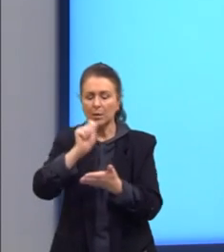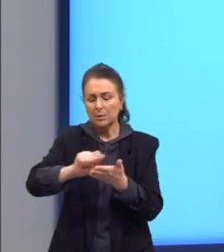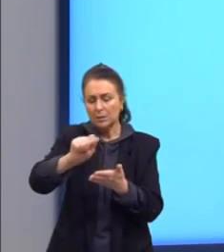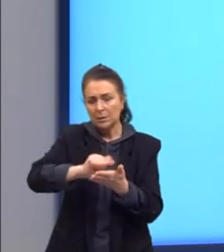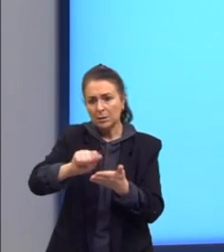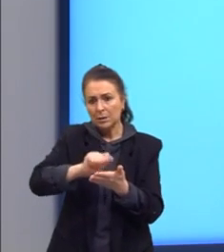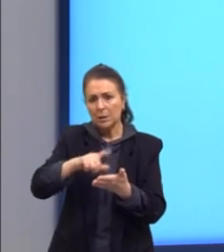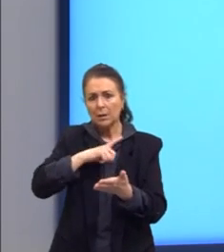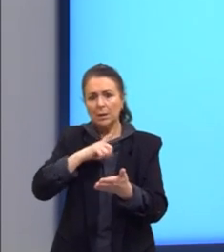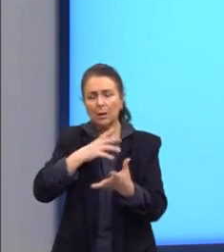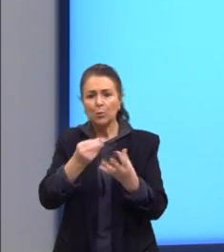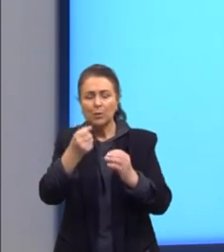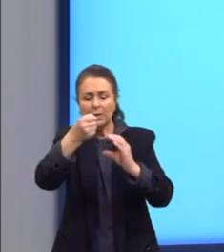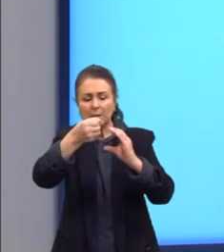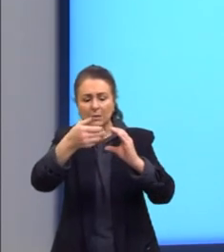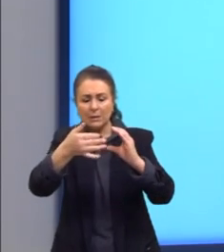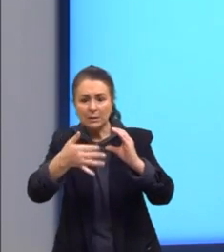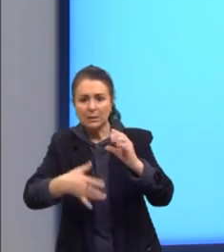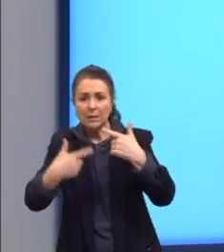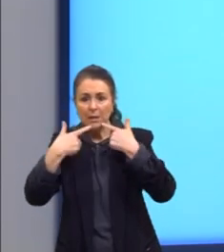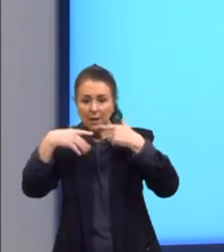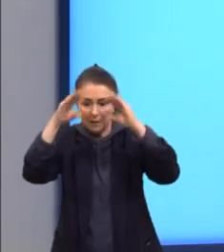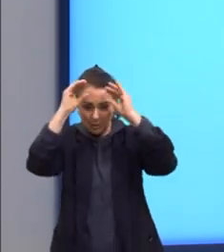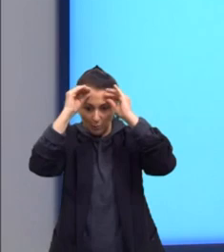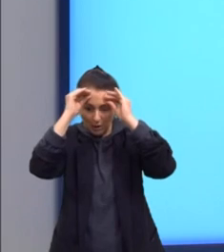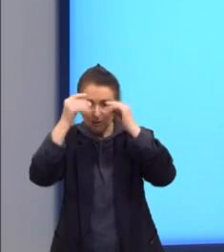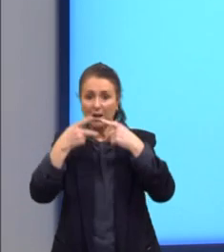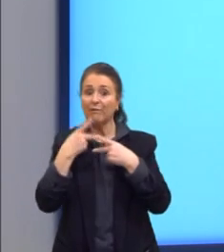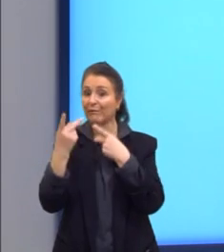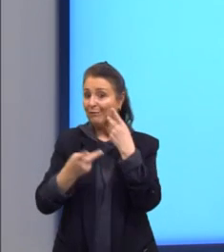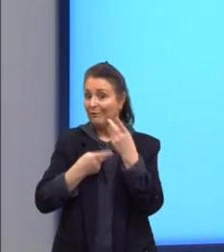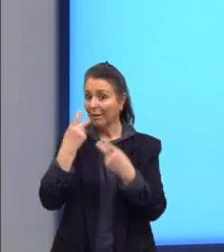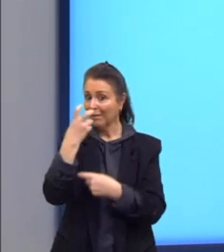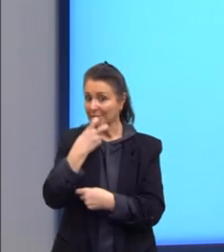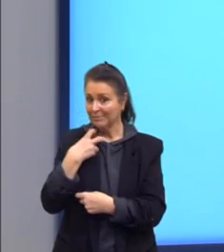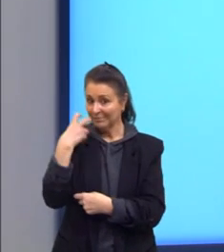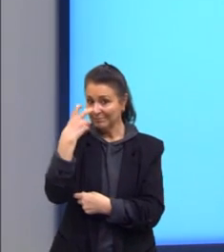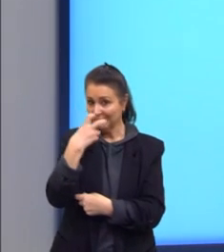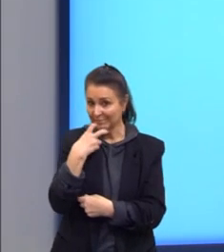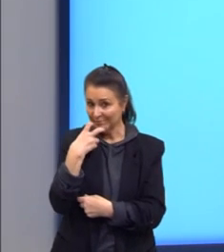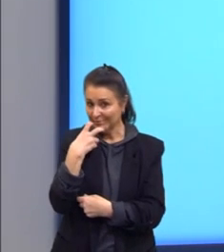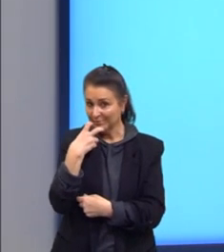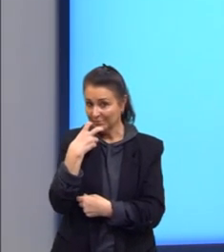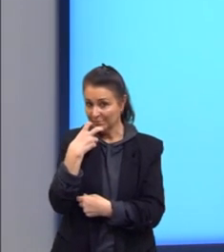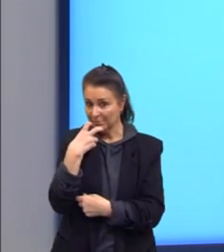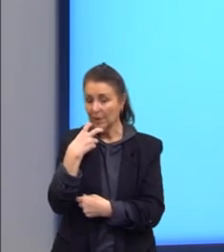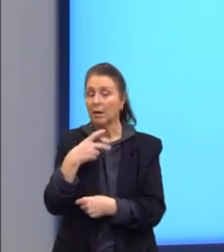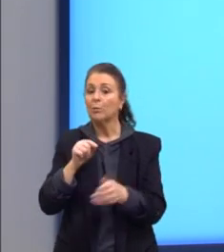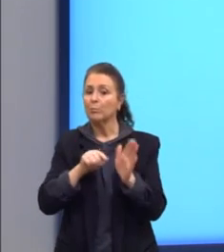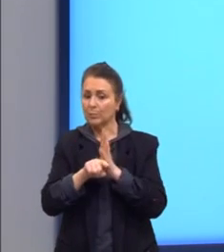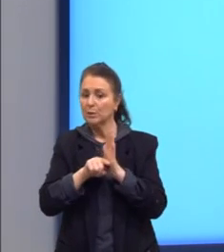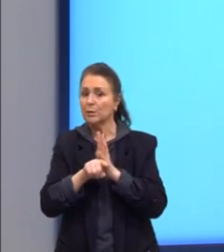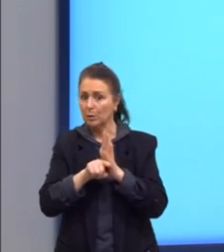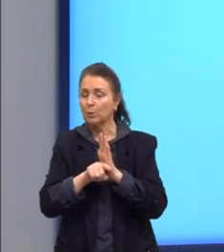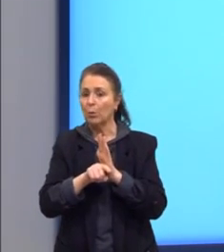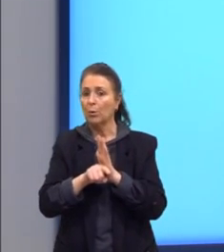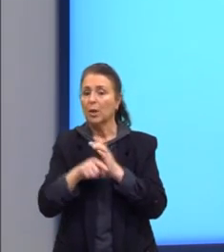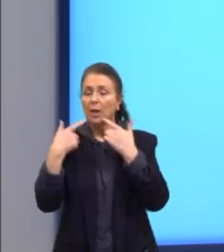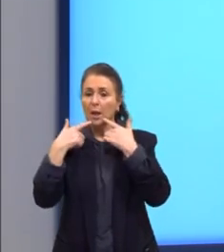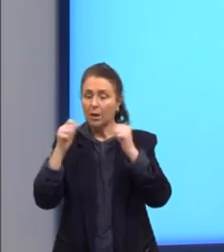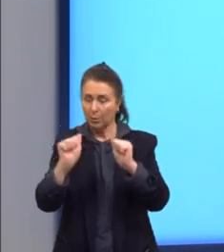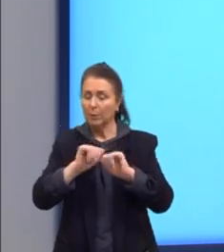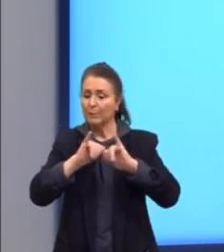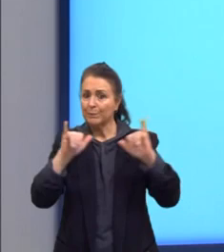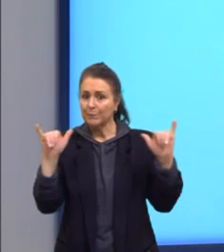apresenta muitas características da linguagem falada, segundo alguns linguistas. Uma delas é a interação ao